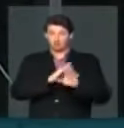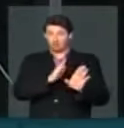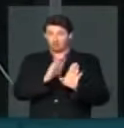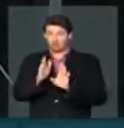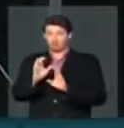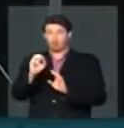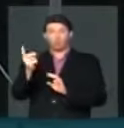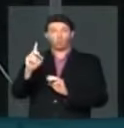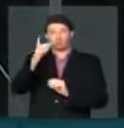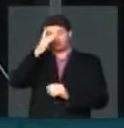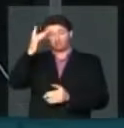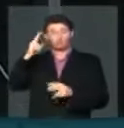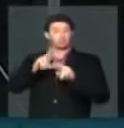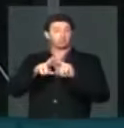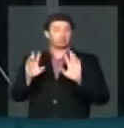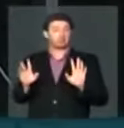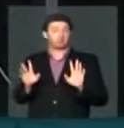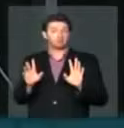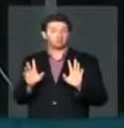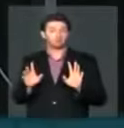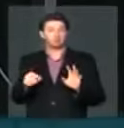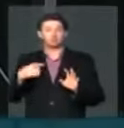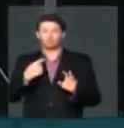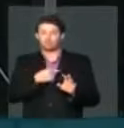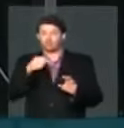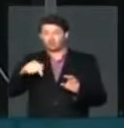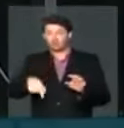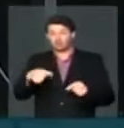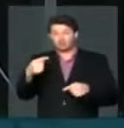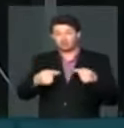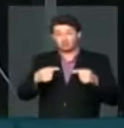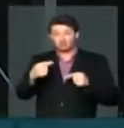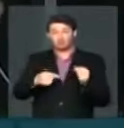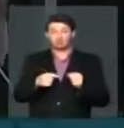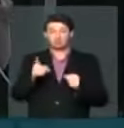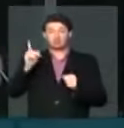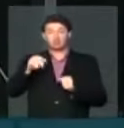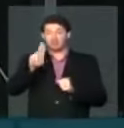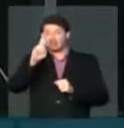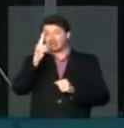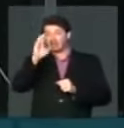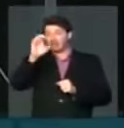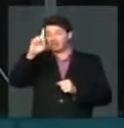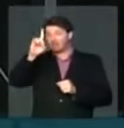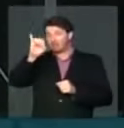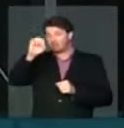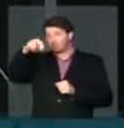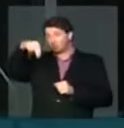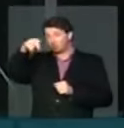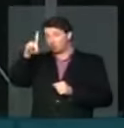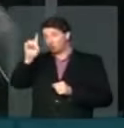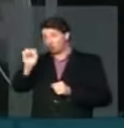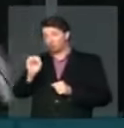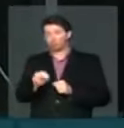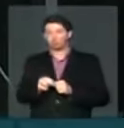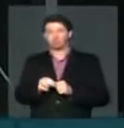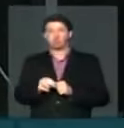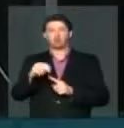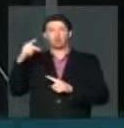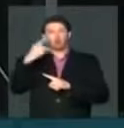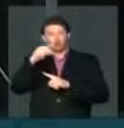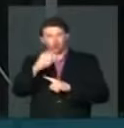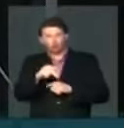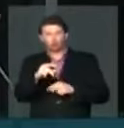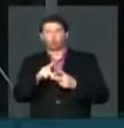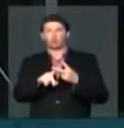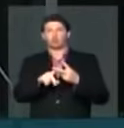não o apenado. Nós estamos tratando de crimes hediondos, tortura,